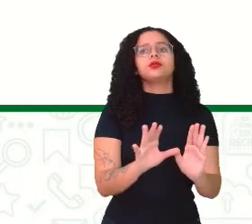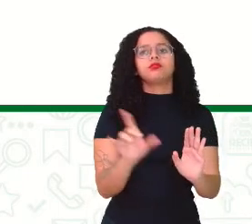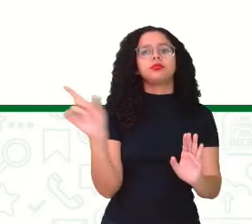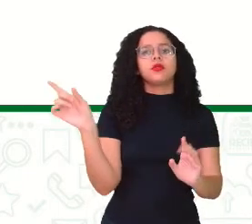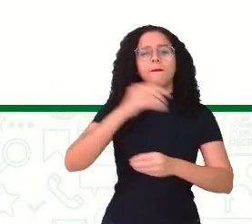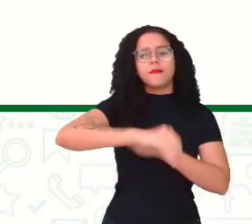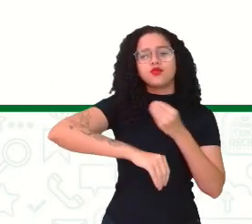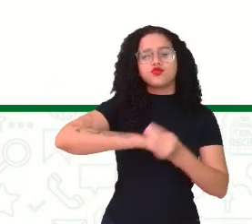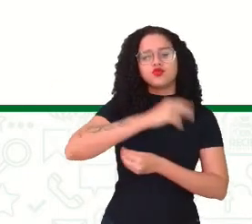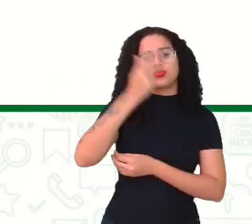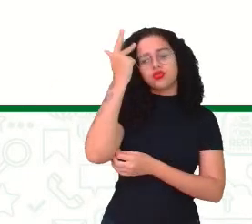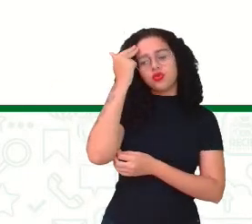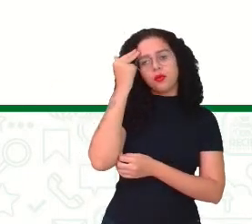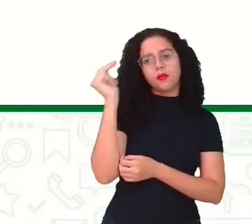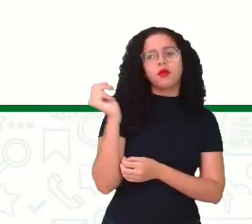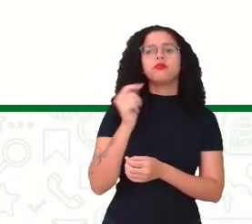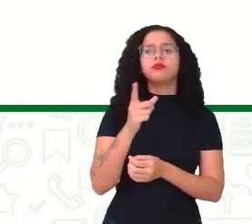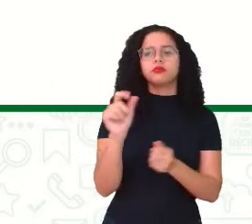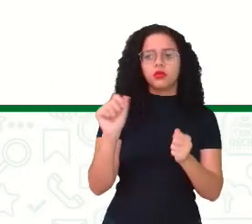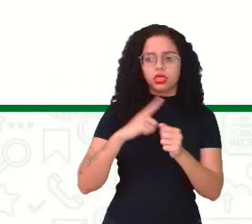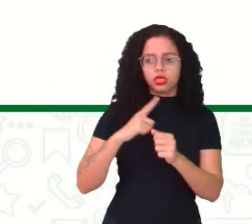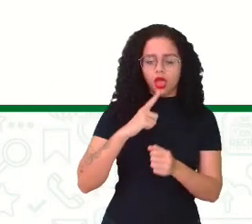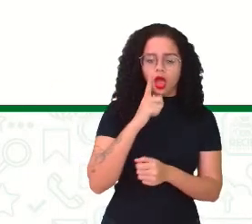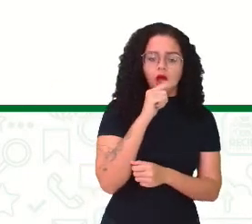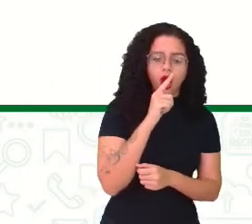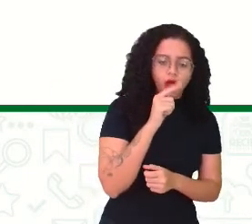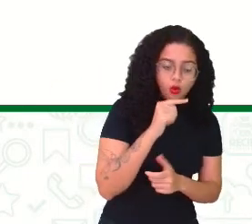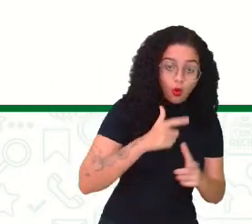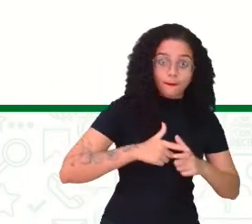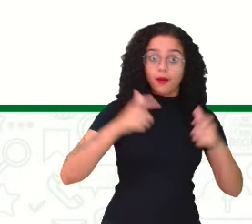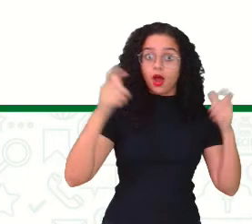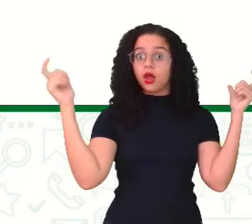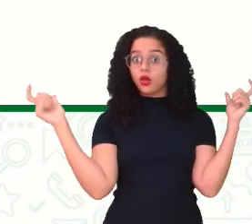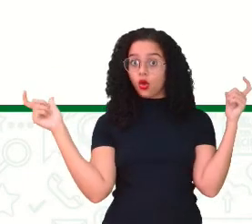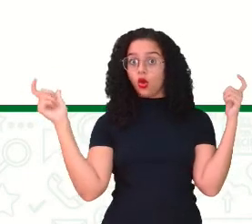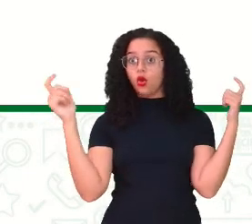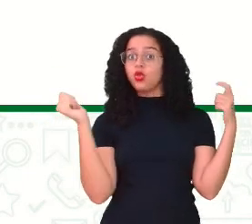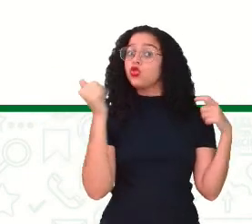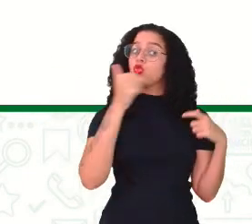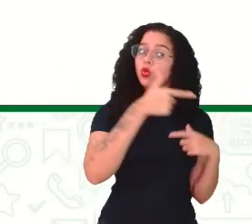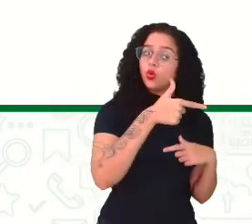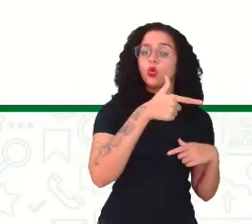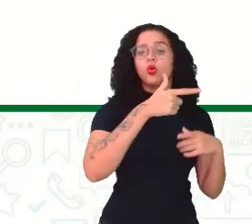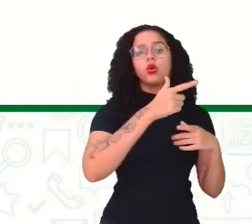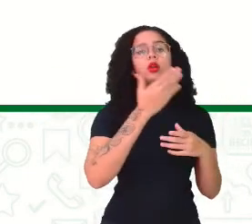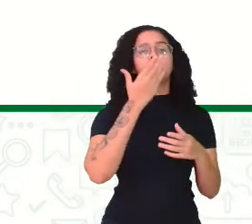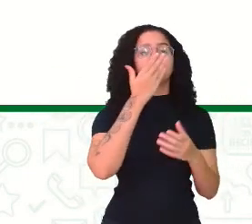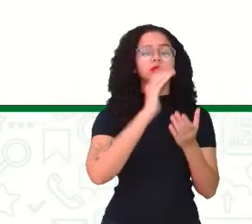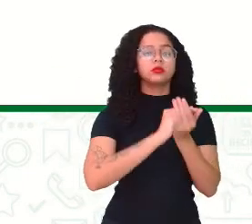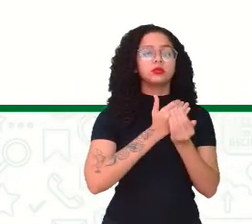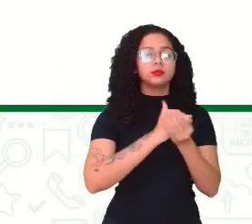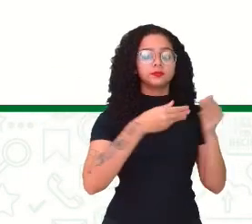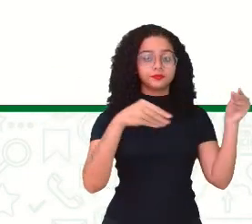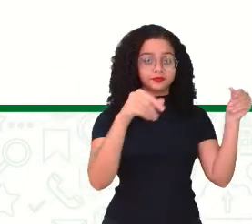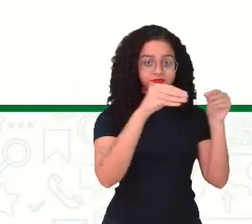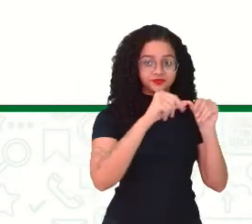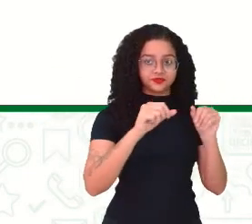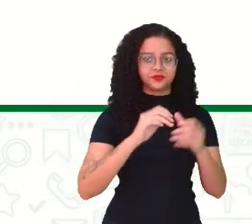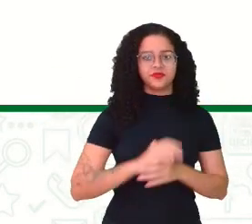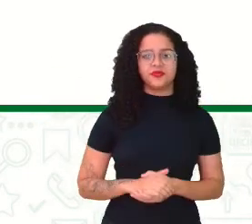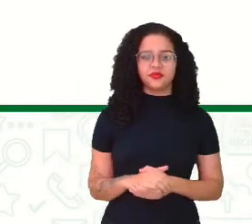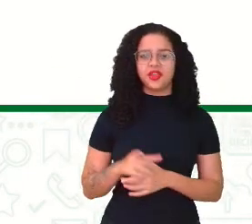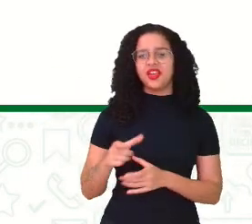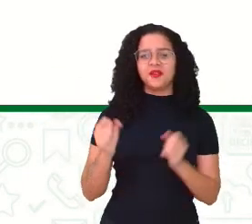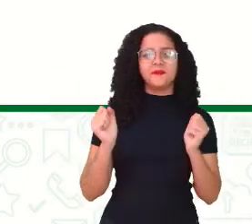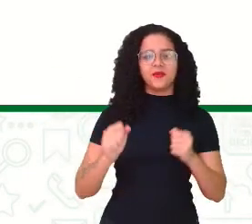que é essa mistura, a gente tem a água, no caso aí, que é o nosso solvente universal, em maior quantidade, tá certo?